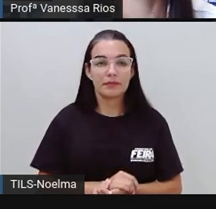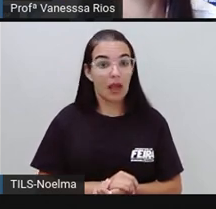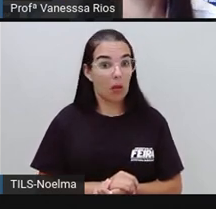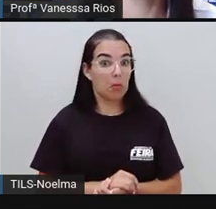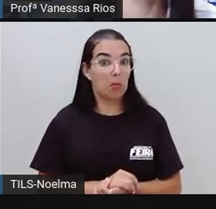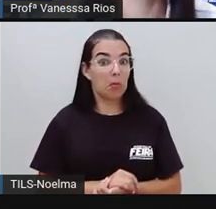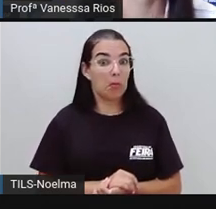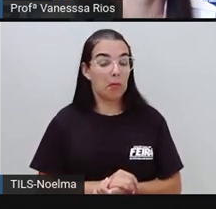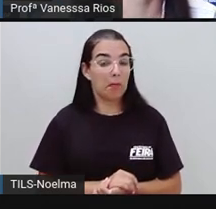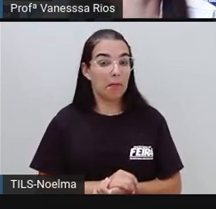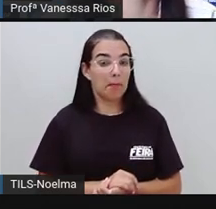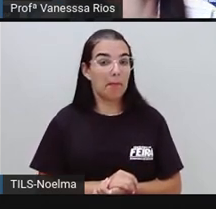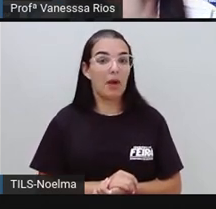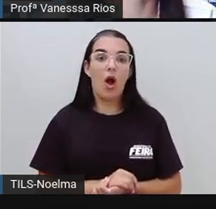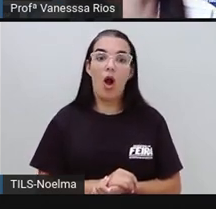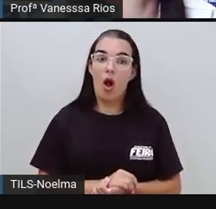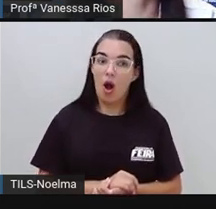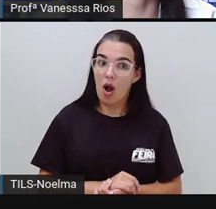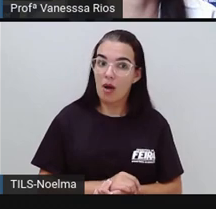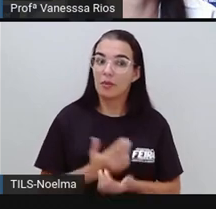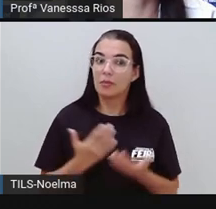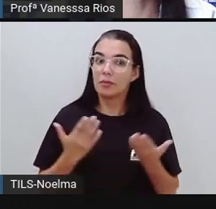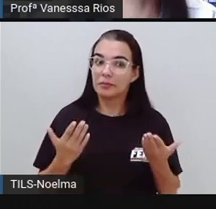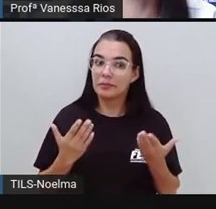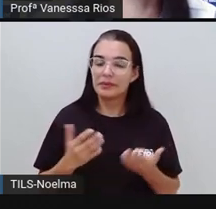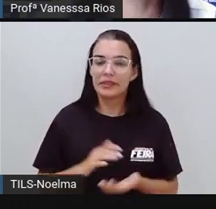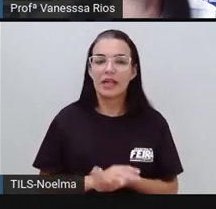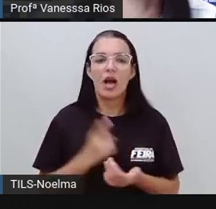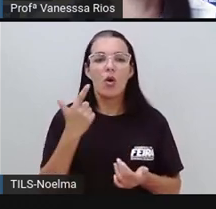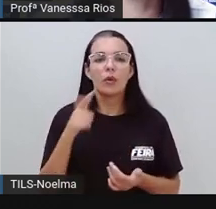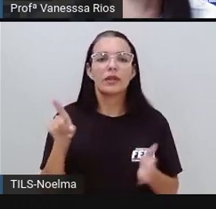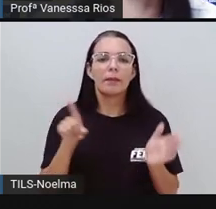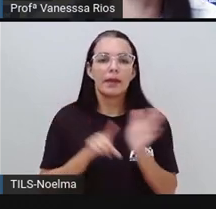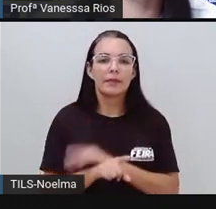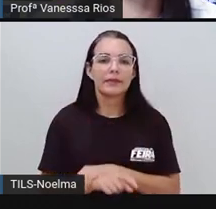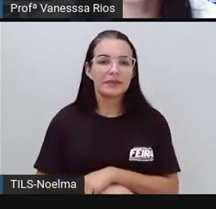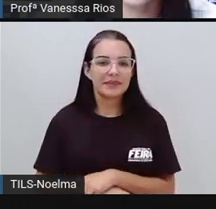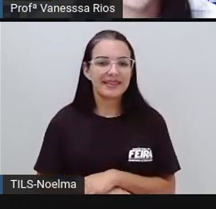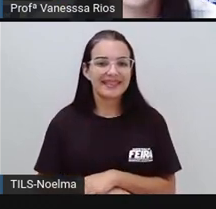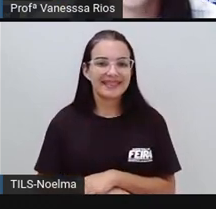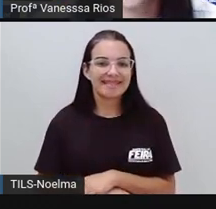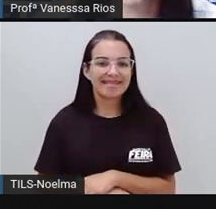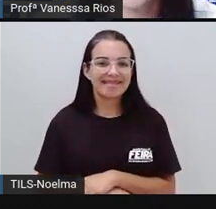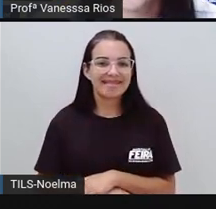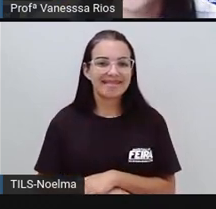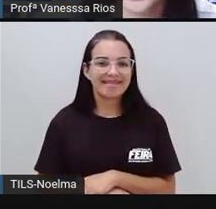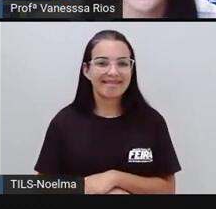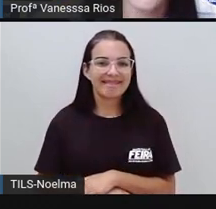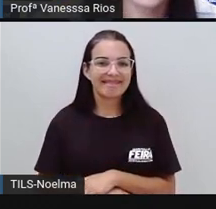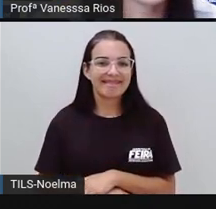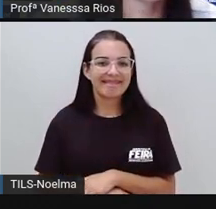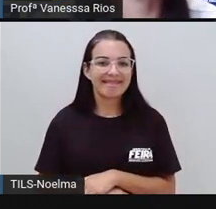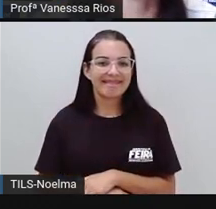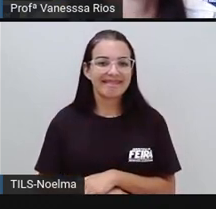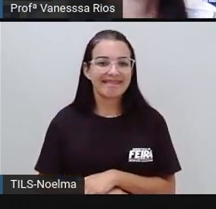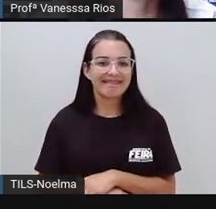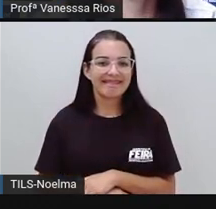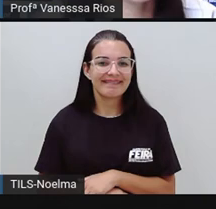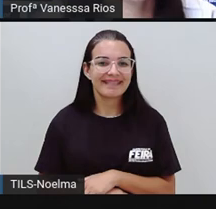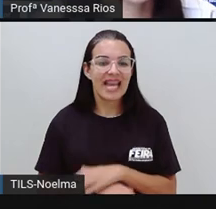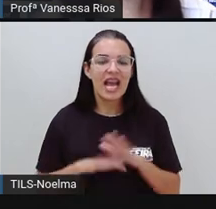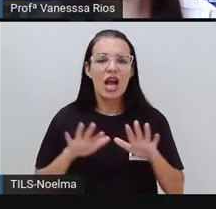Eita, é mesmo? Olha só. Mais uma pergunta aí para o meu entrevistado ou minha entrevistada de hoje.